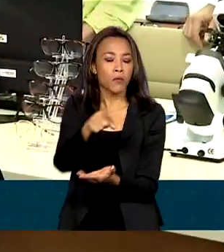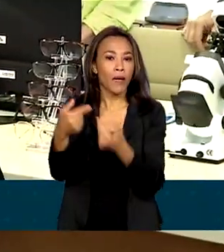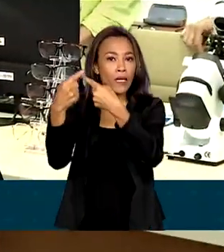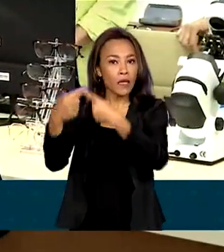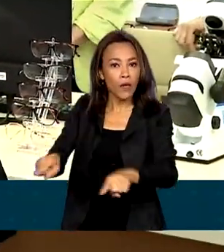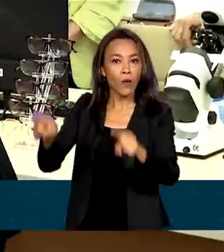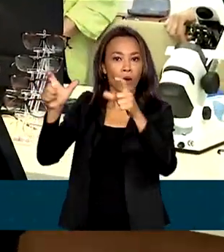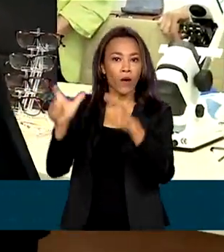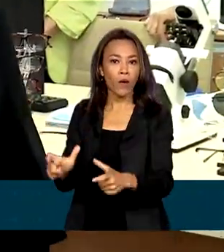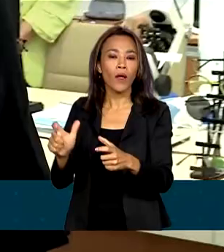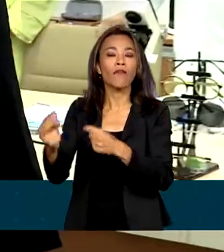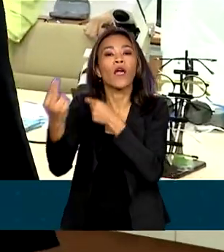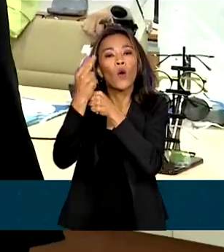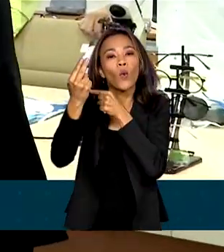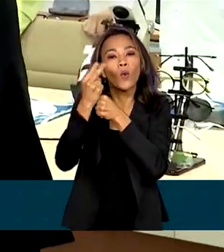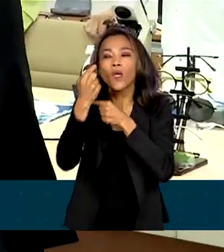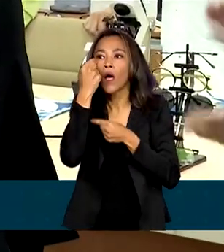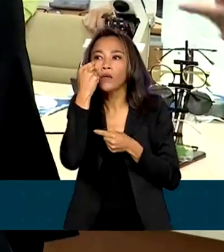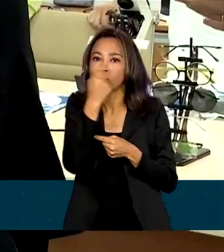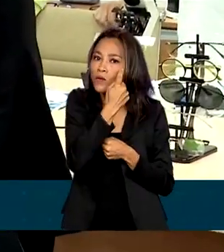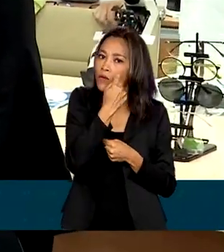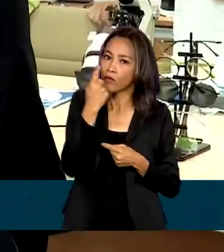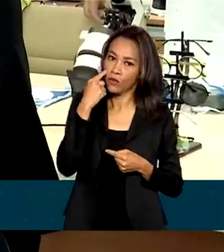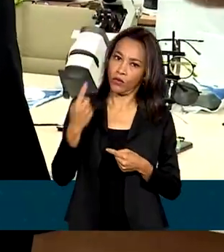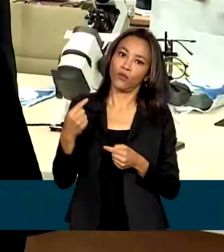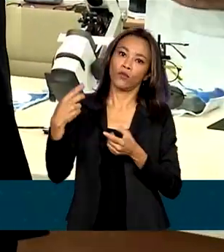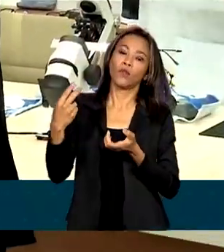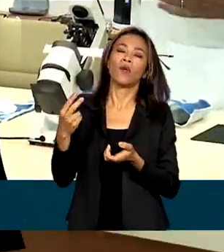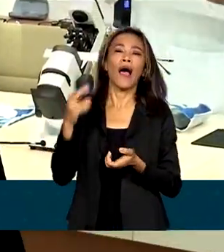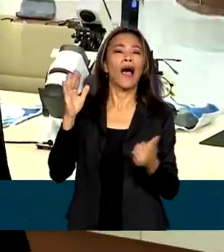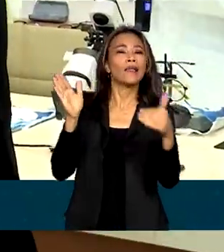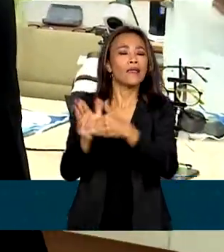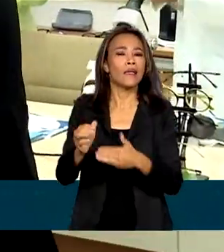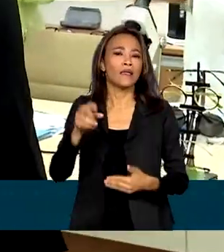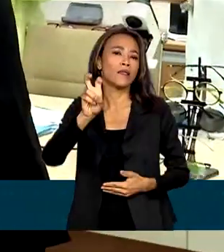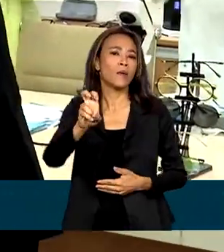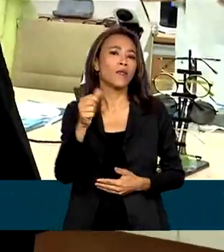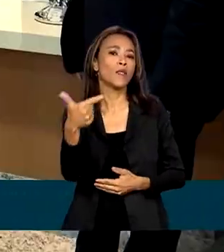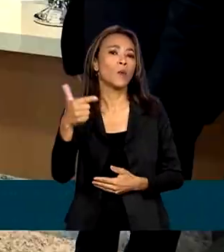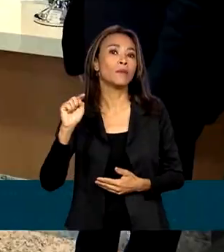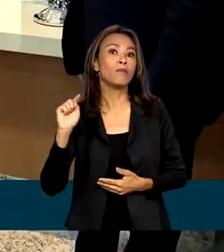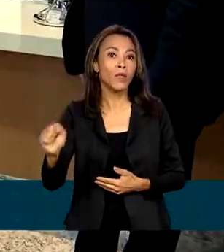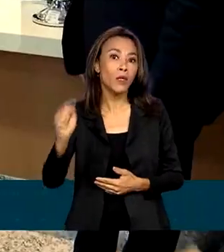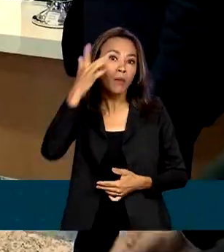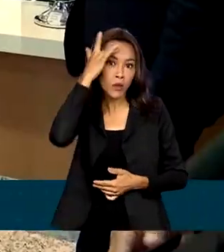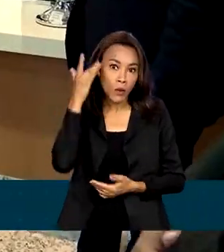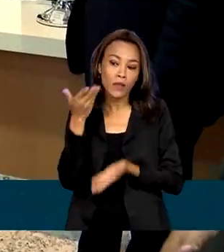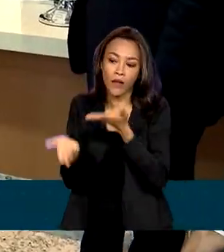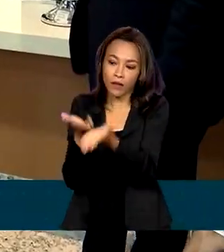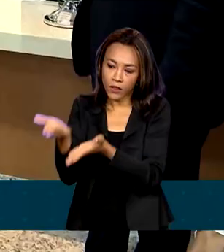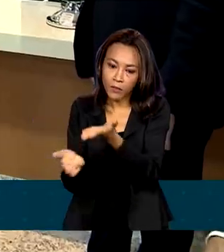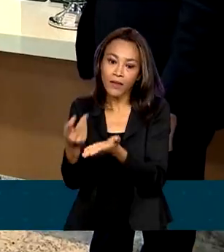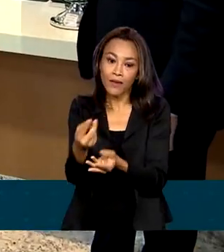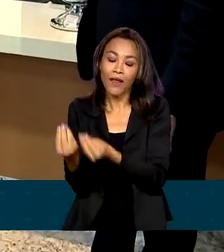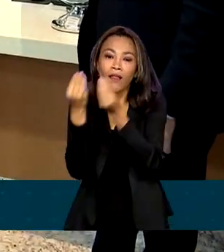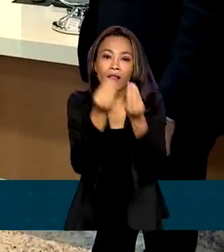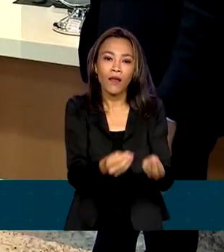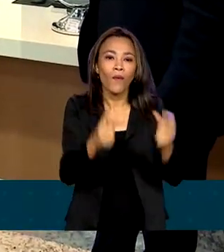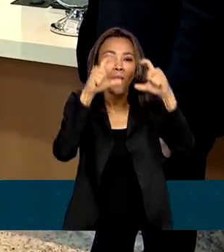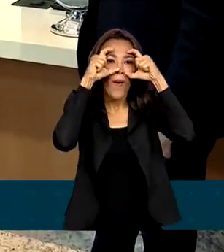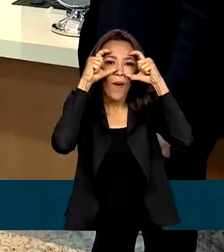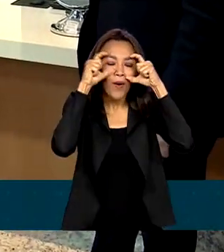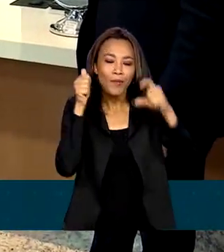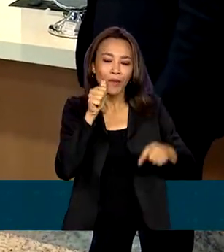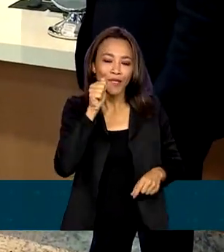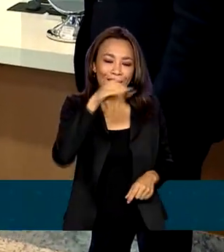oftalmológica, que em um mês poderá atender até 52 mil pessoas. Lula deu um óculos para a menina Giovana, que foi